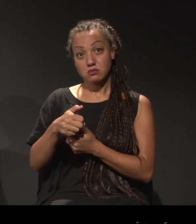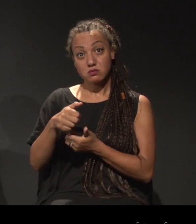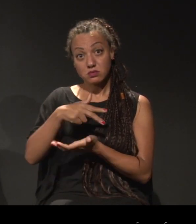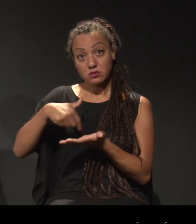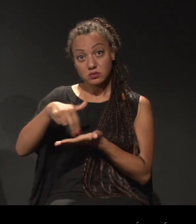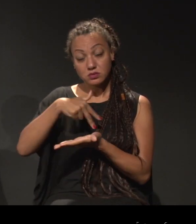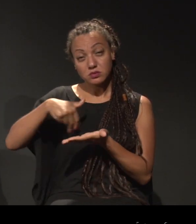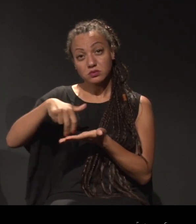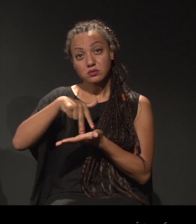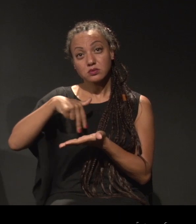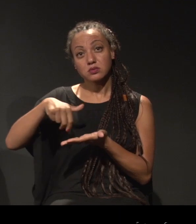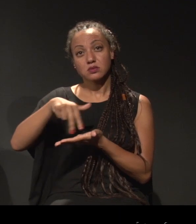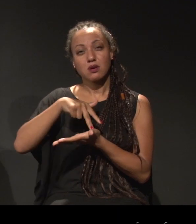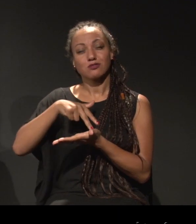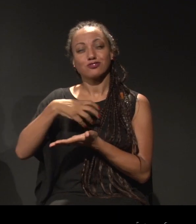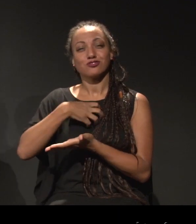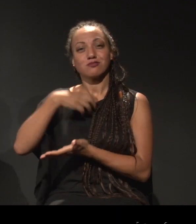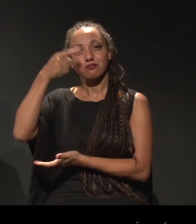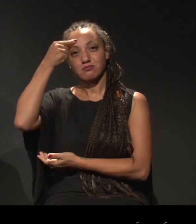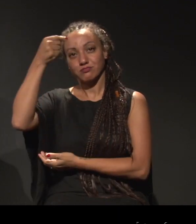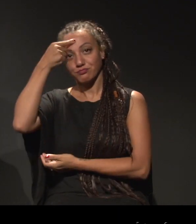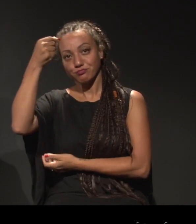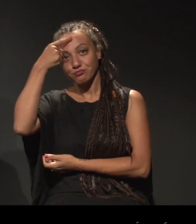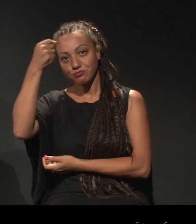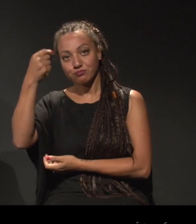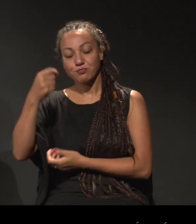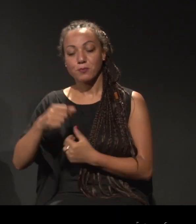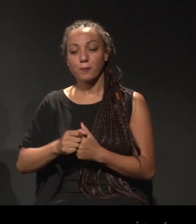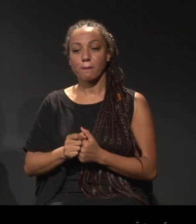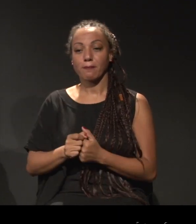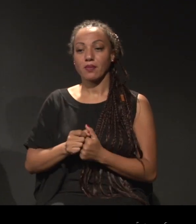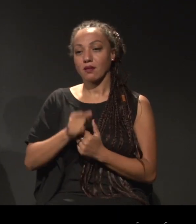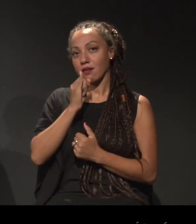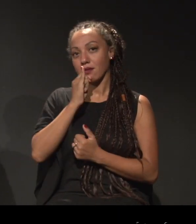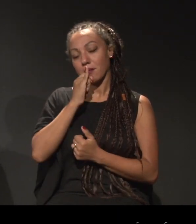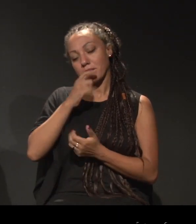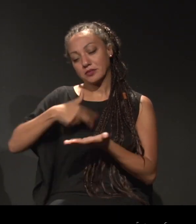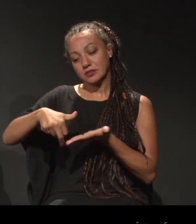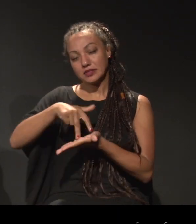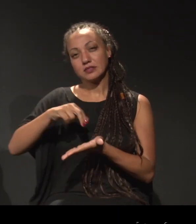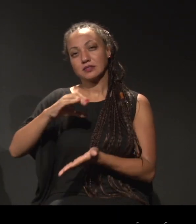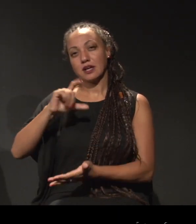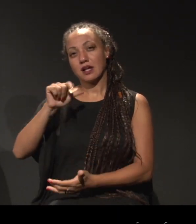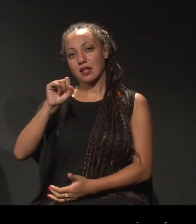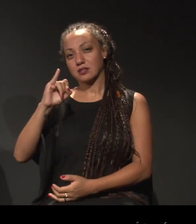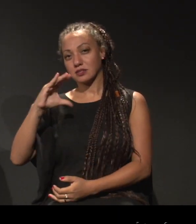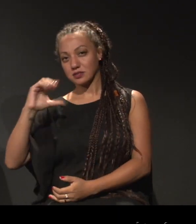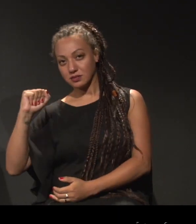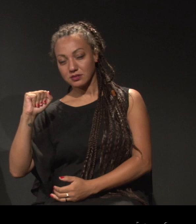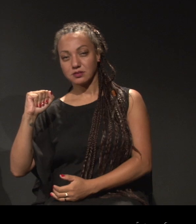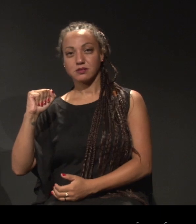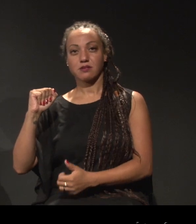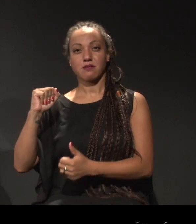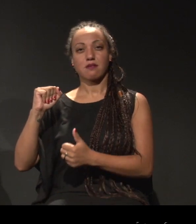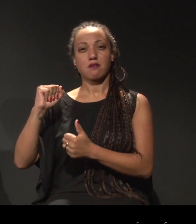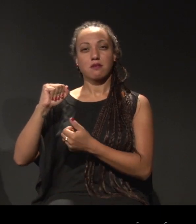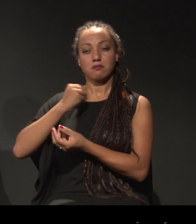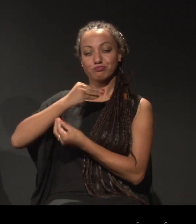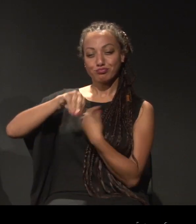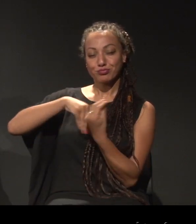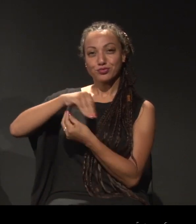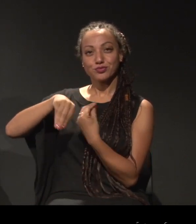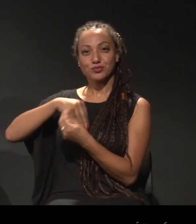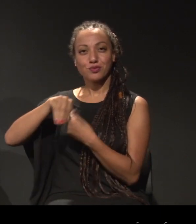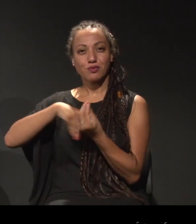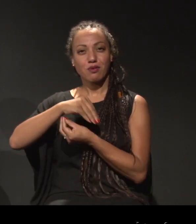que eram acadêmicas. Então, dança clássica, era uma mistura de